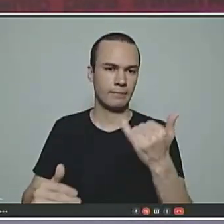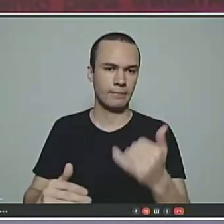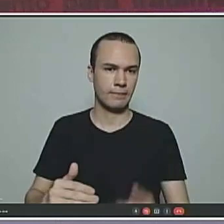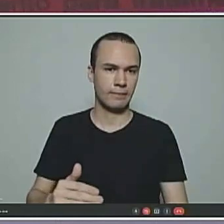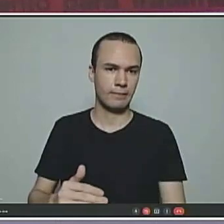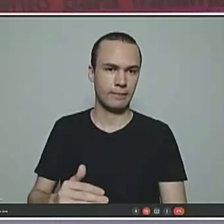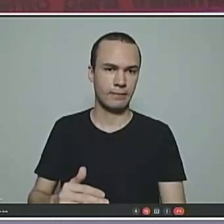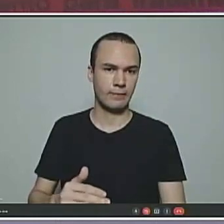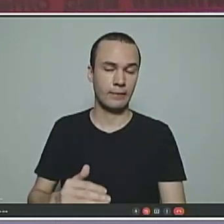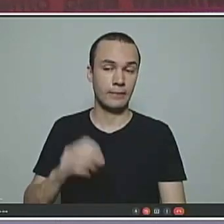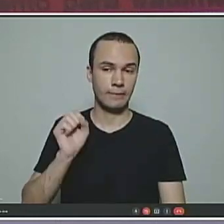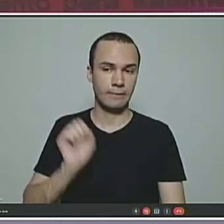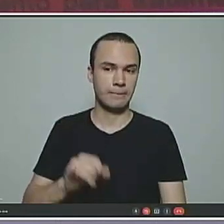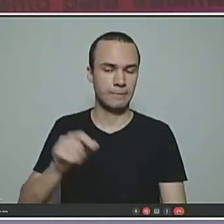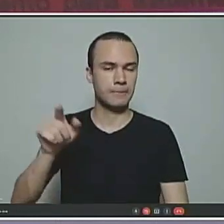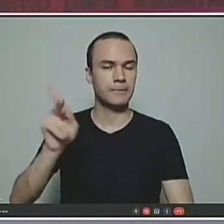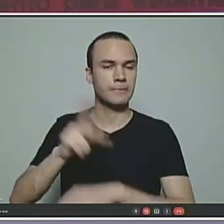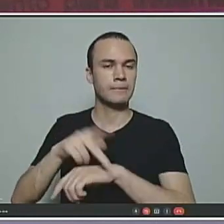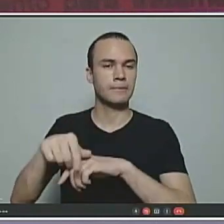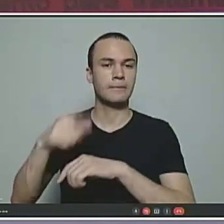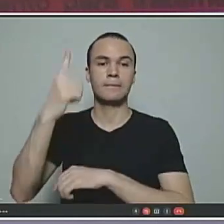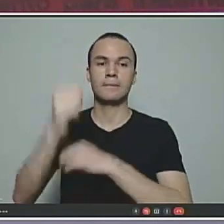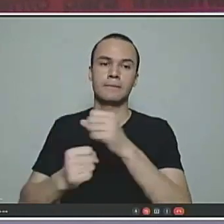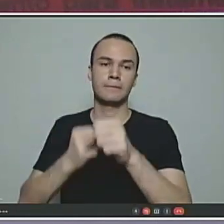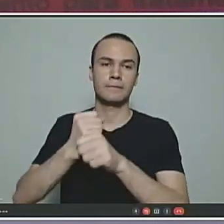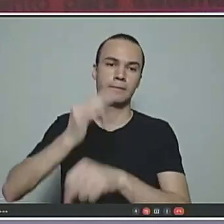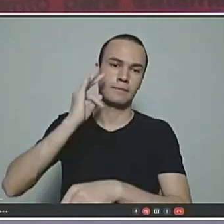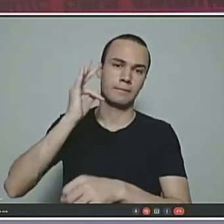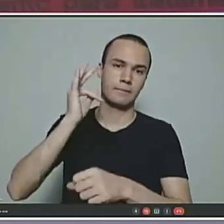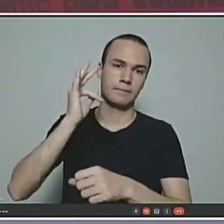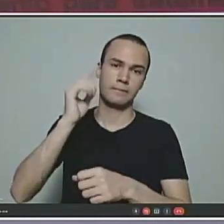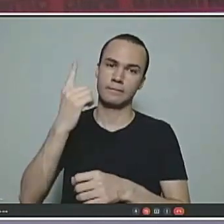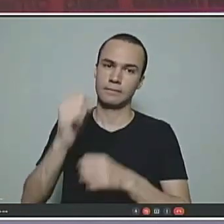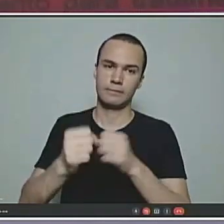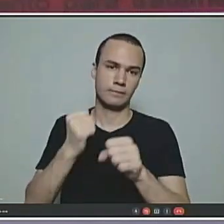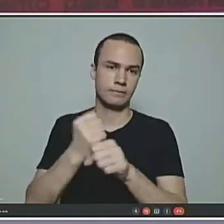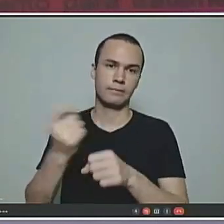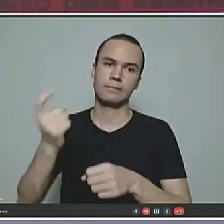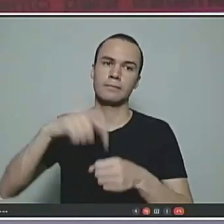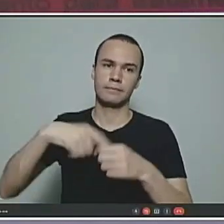Ou seja, se uma professora falta 1 ano para se aposentar, ficará 1 ano e meio.